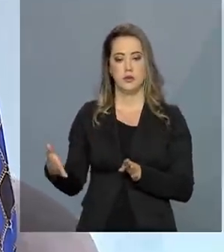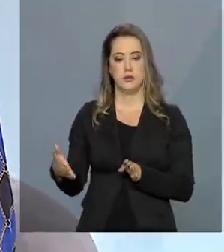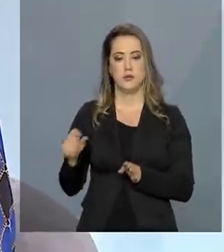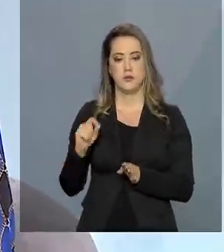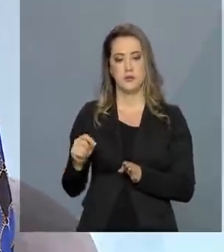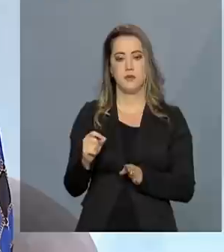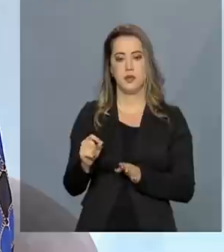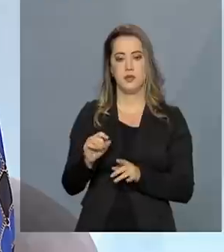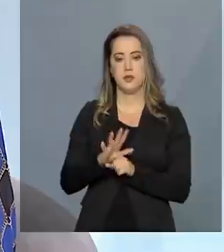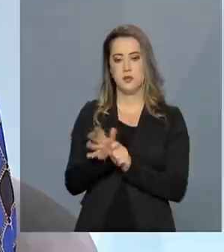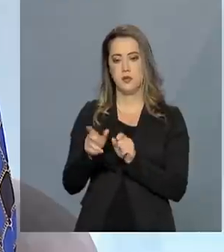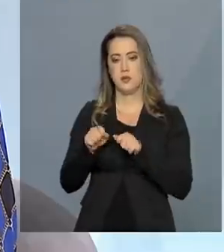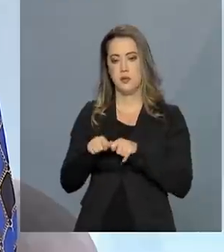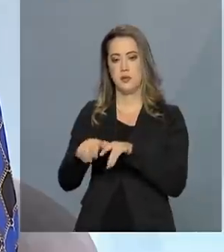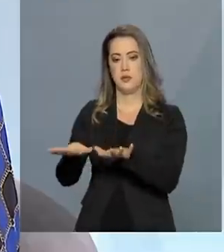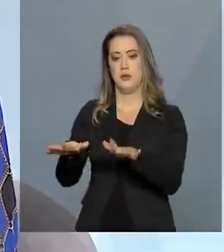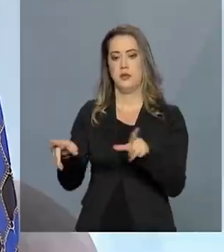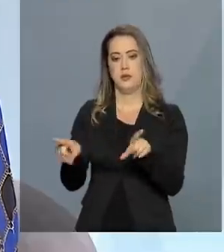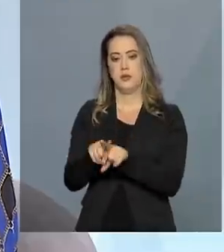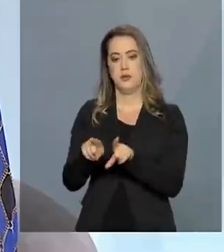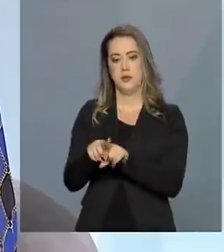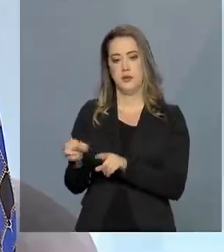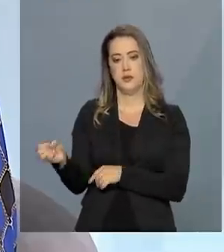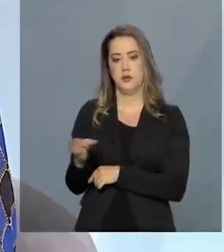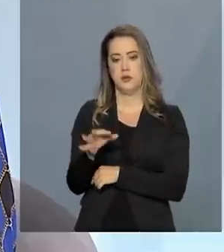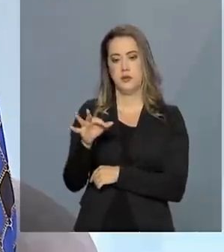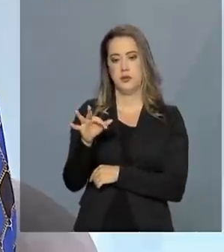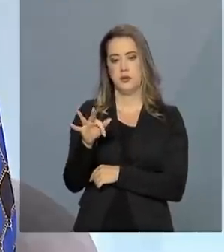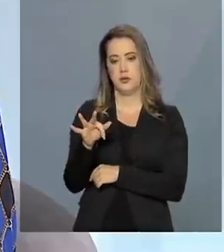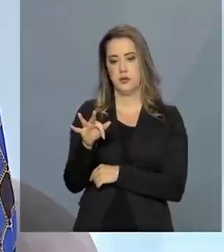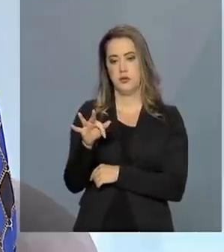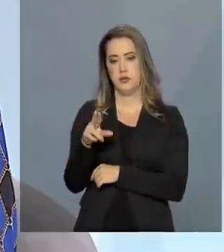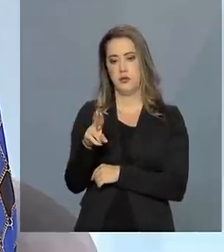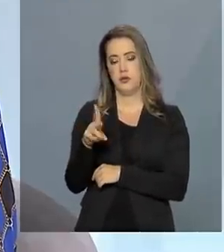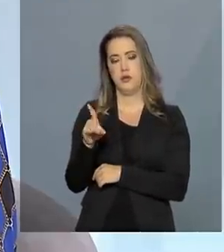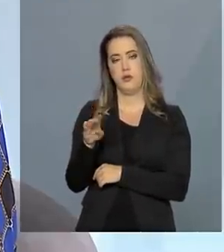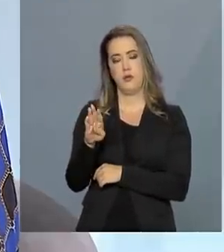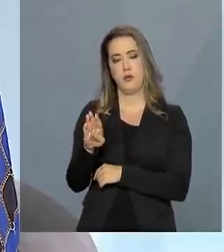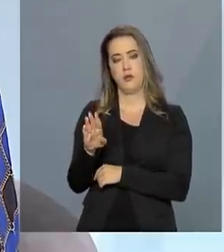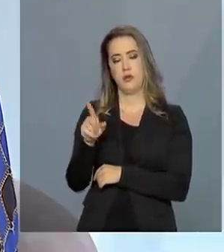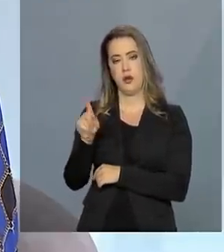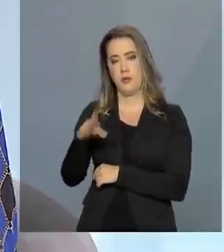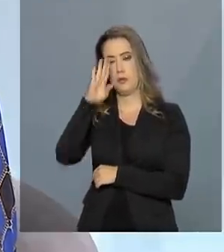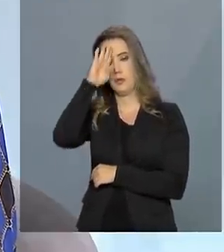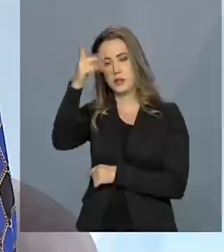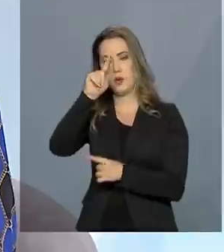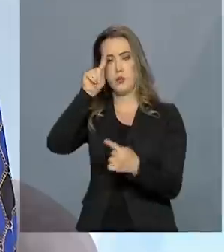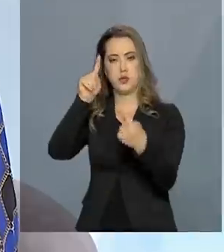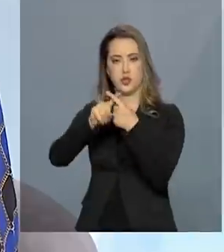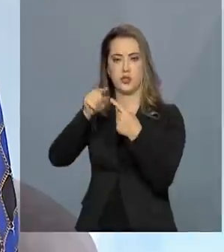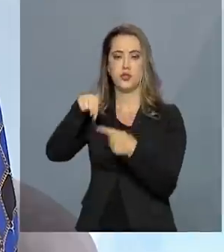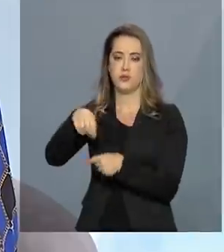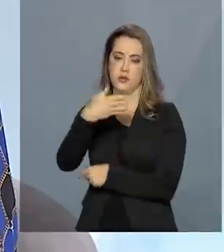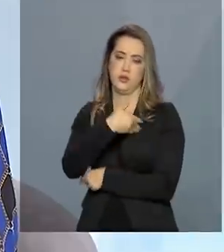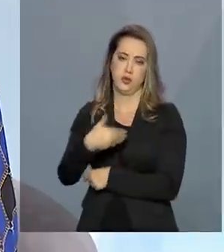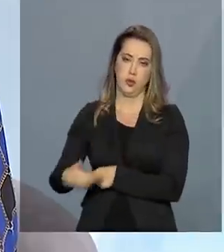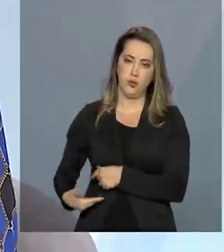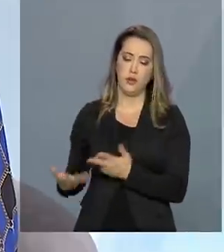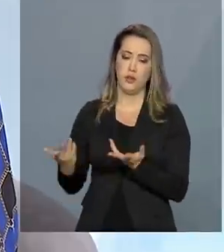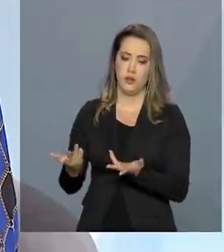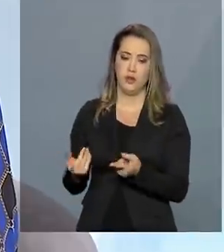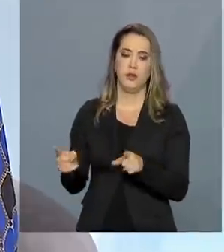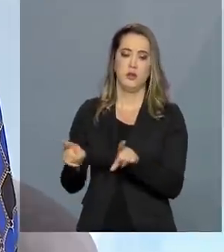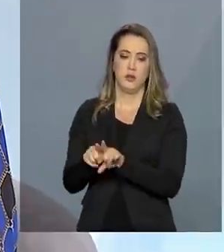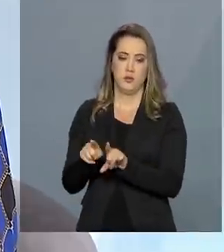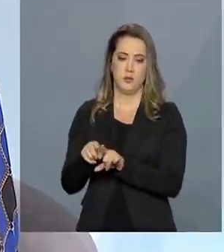de pandemia, o novo FUNDEB foi uma prioridade, tanto por parte